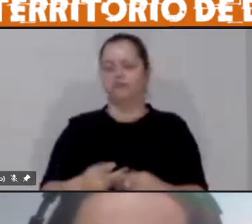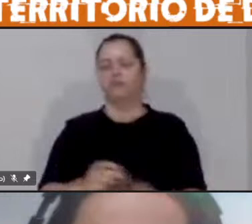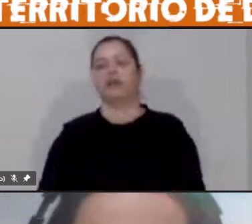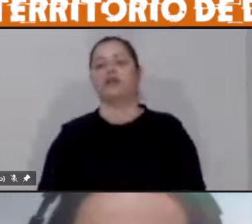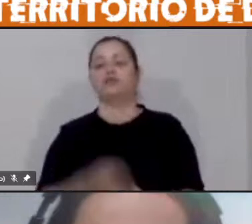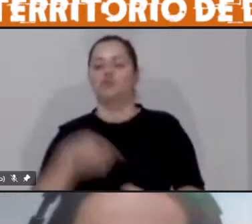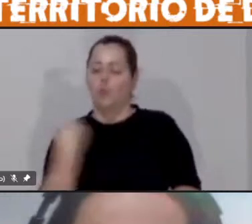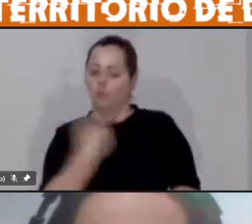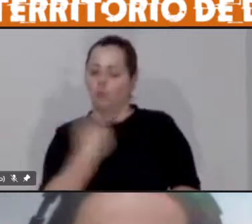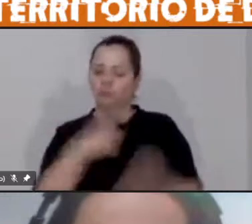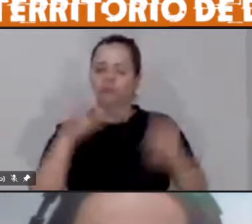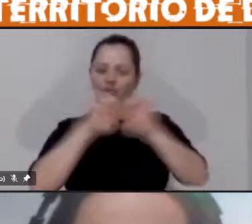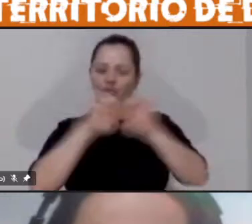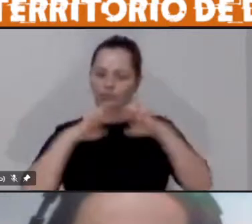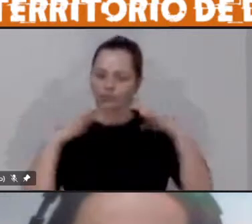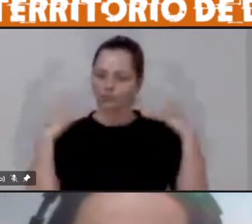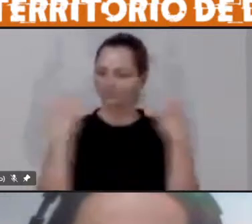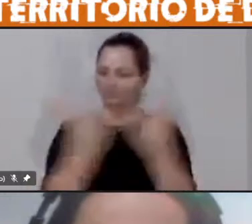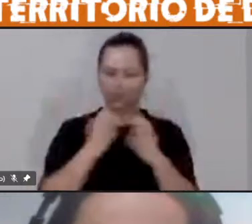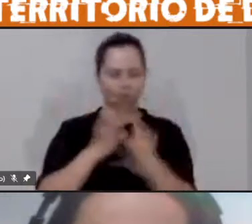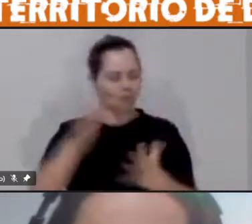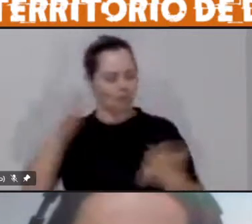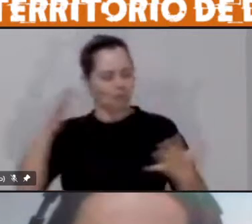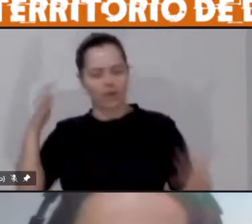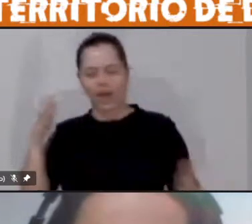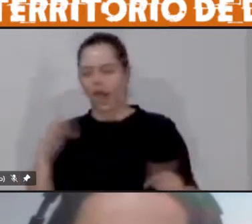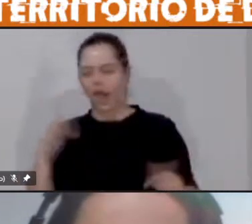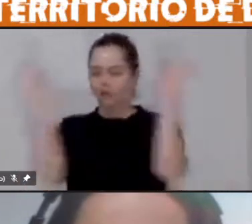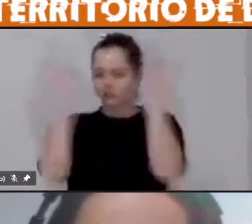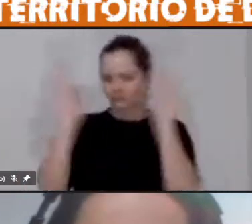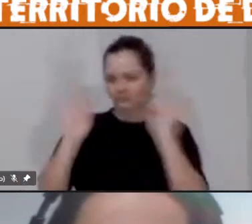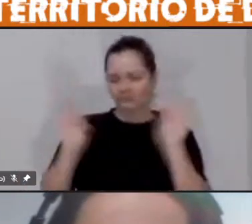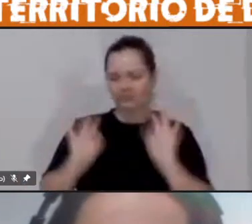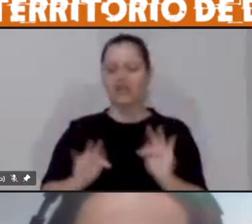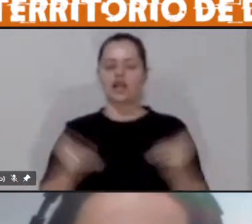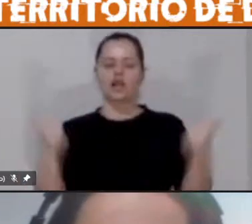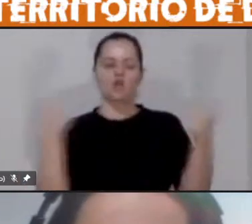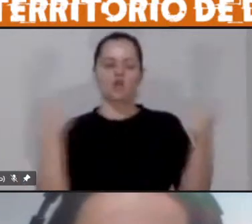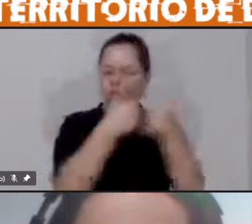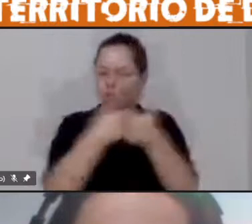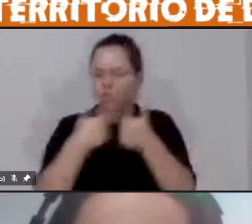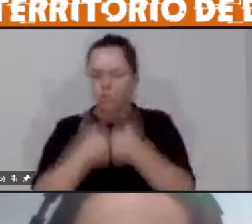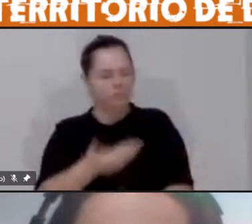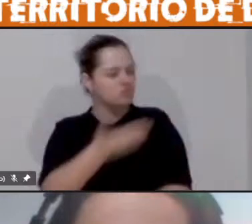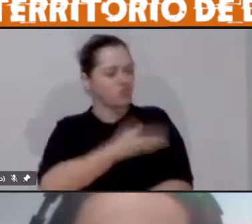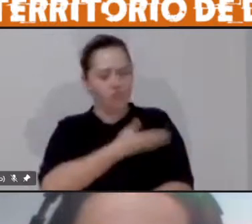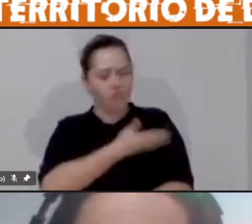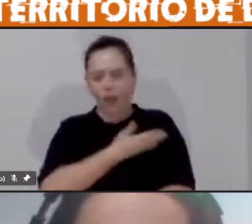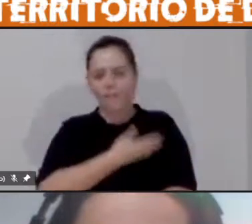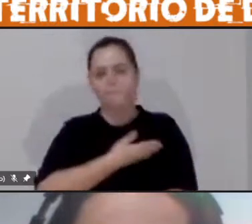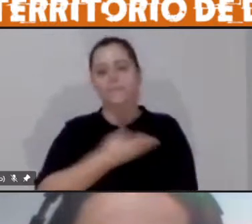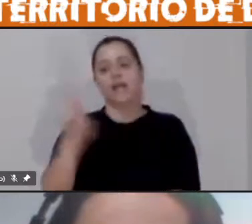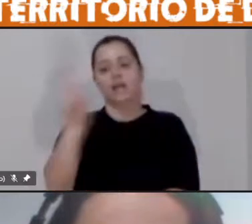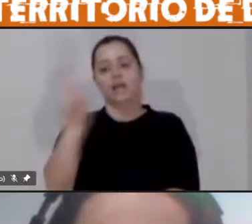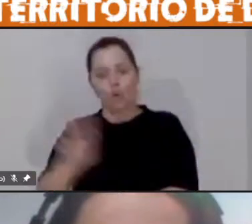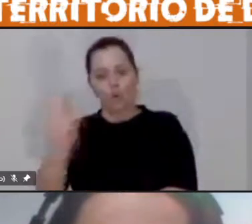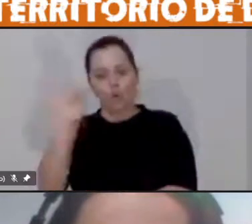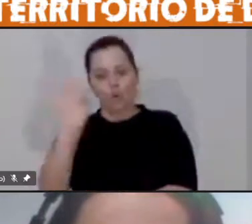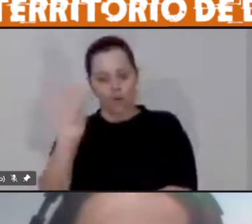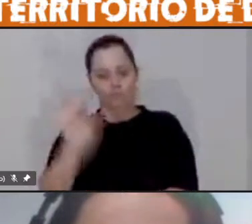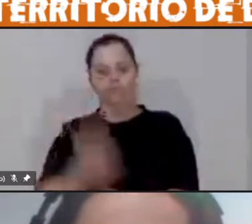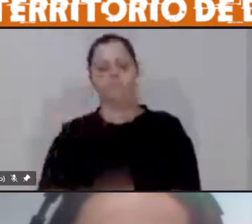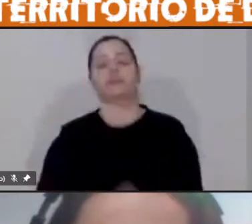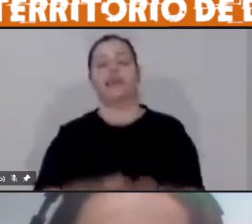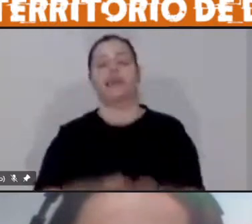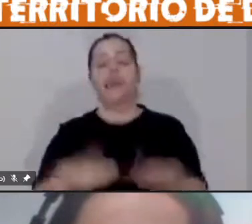evento. Fico muito feliz, uma parceira, uma colega da Universidade Federal. Então, desde